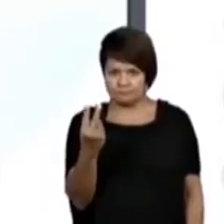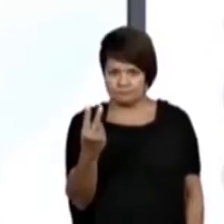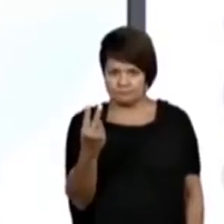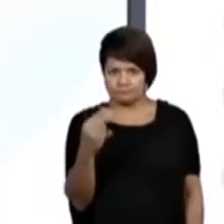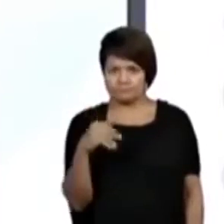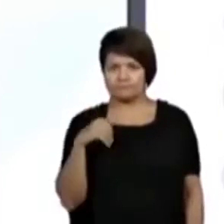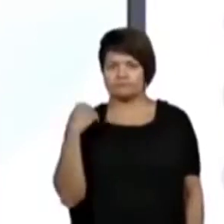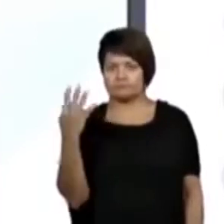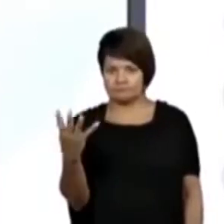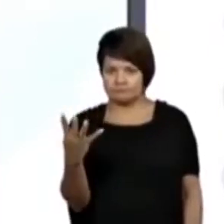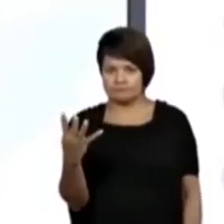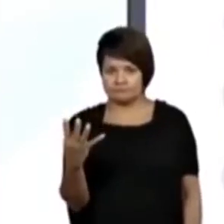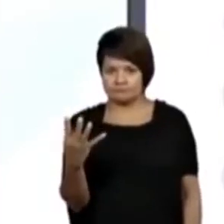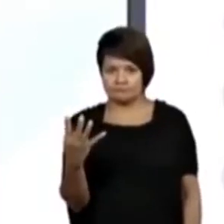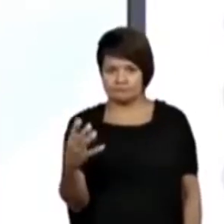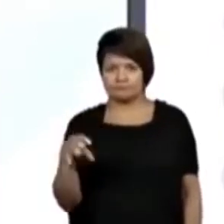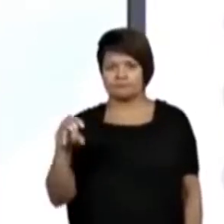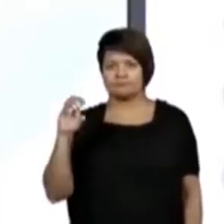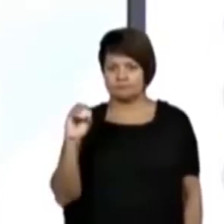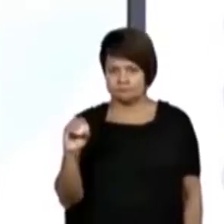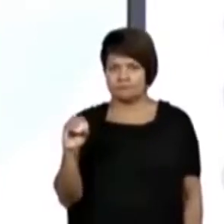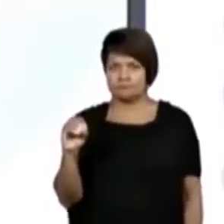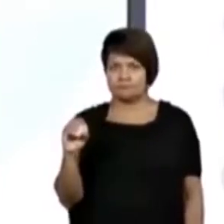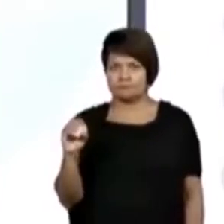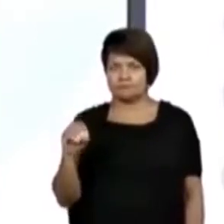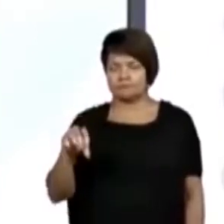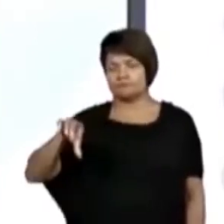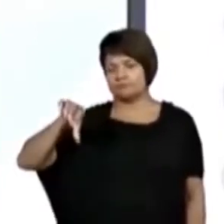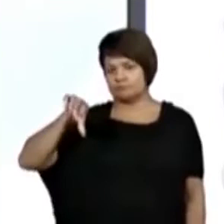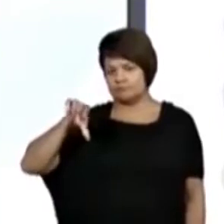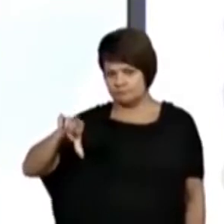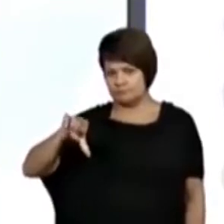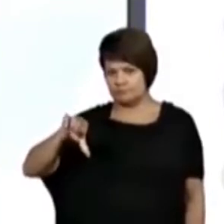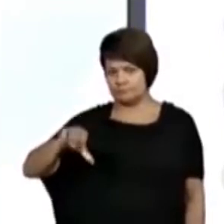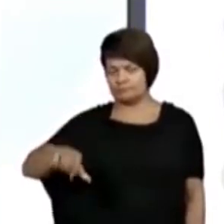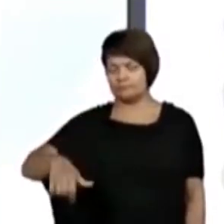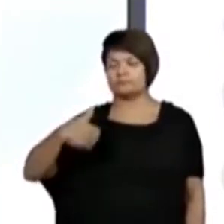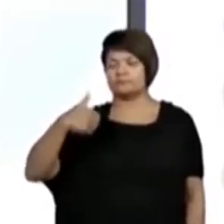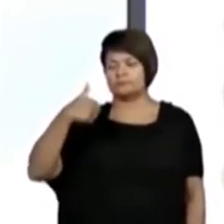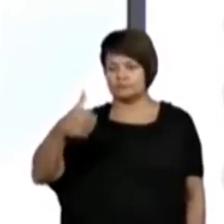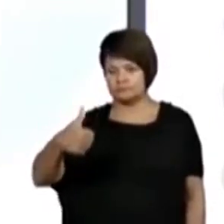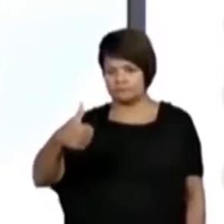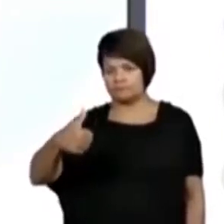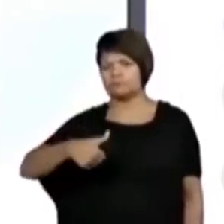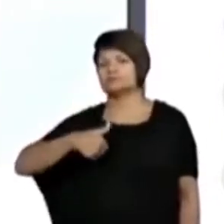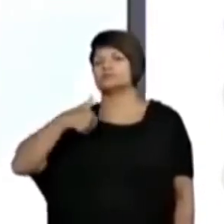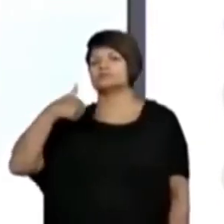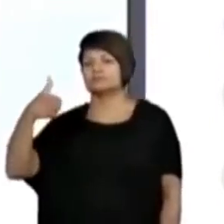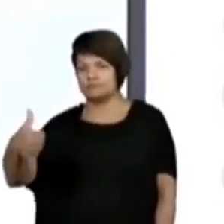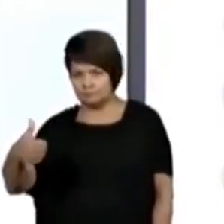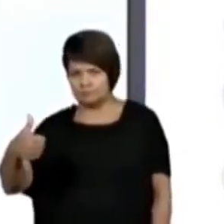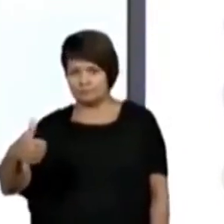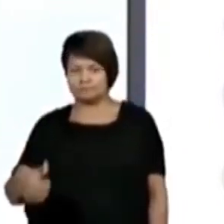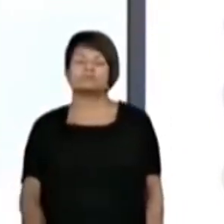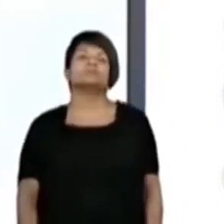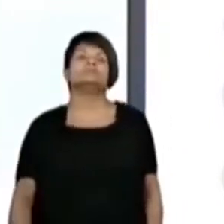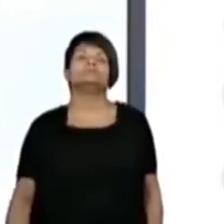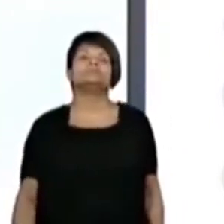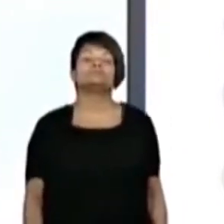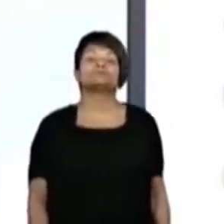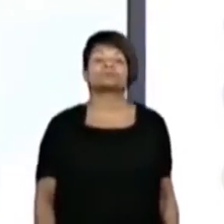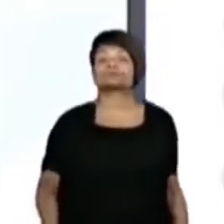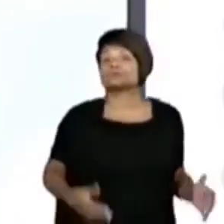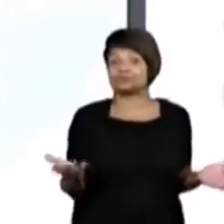4, 0, 9, 1, 1. Ah, muito bem.